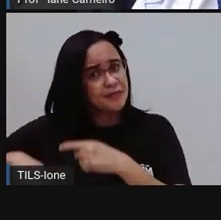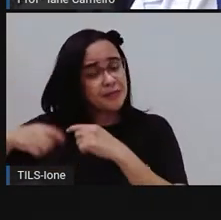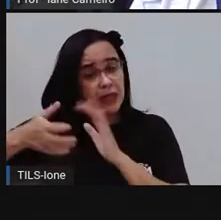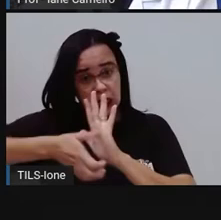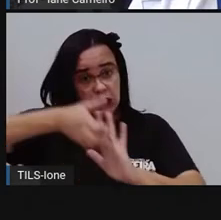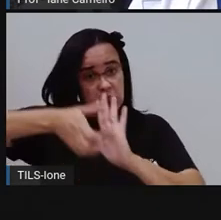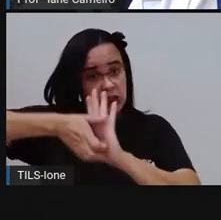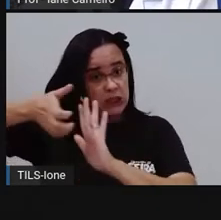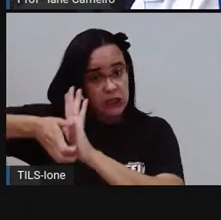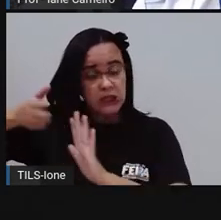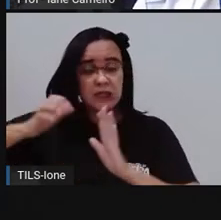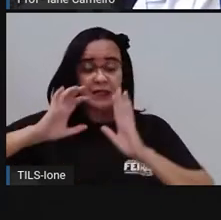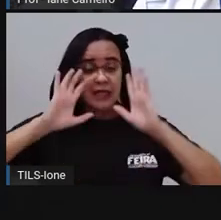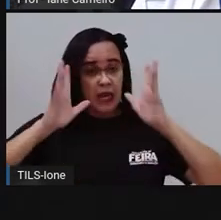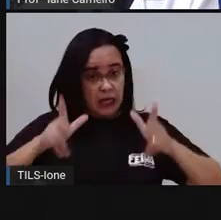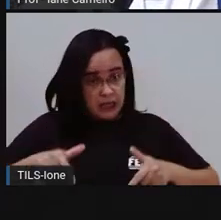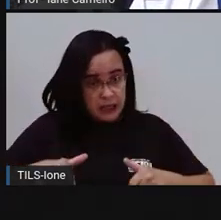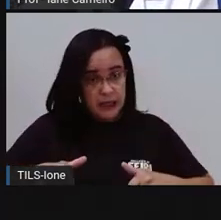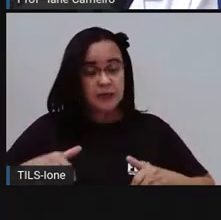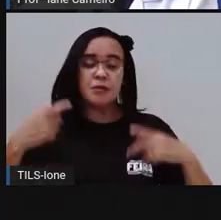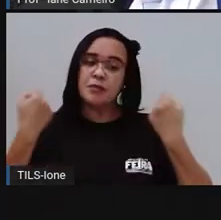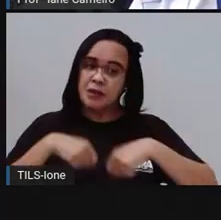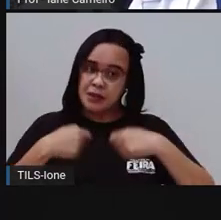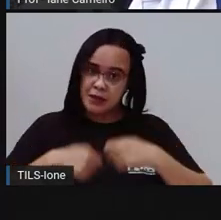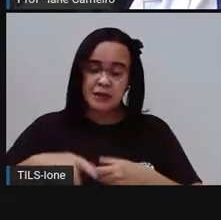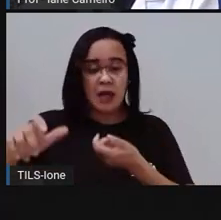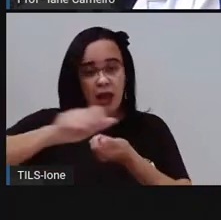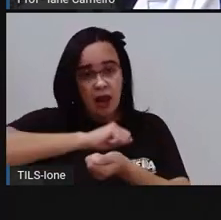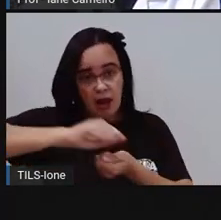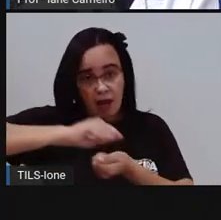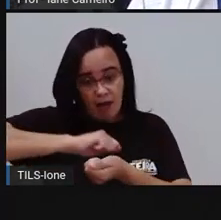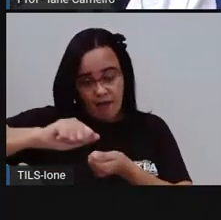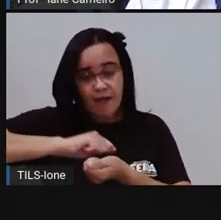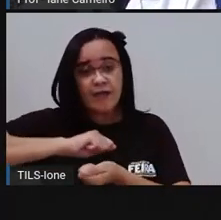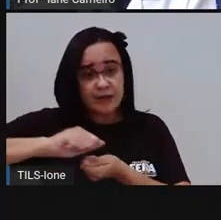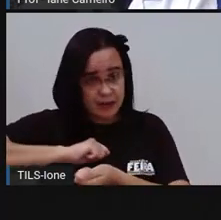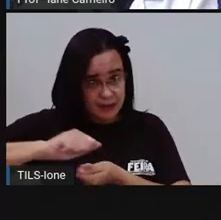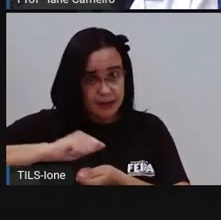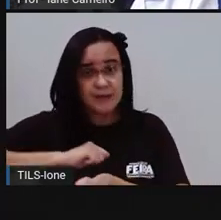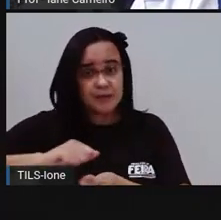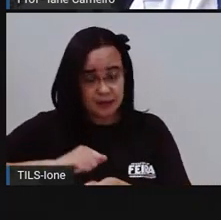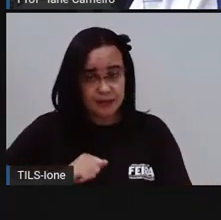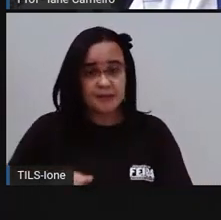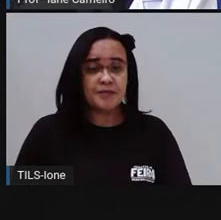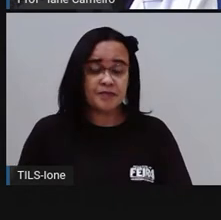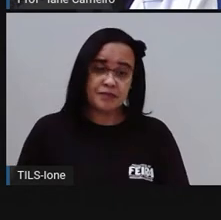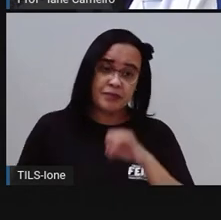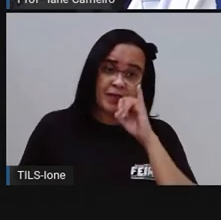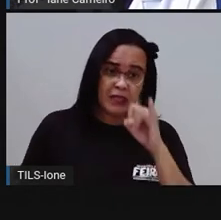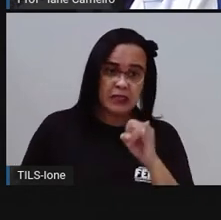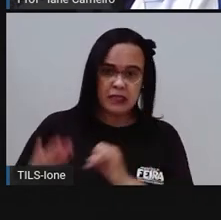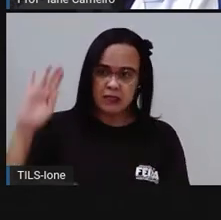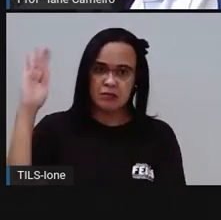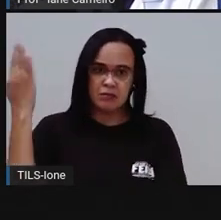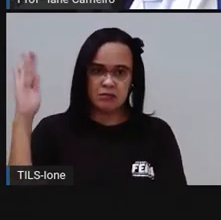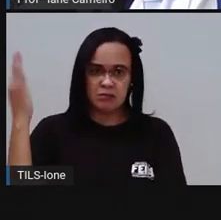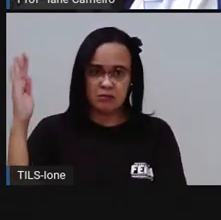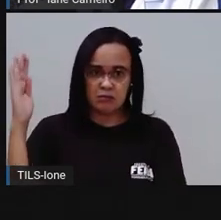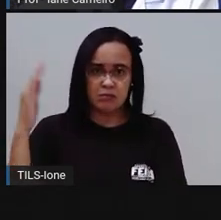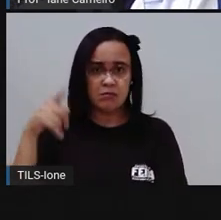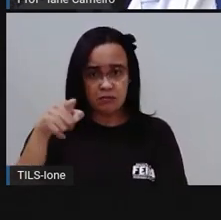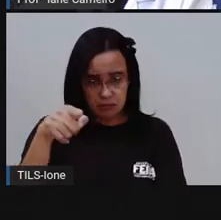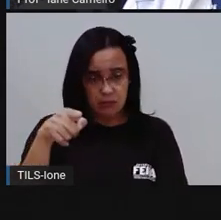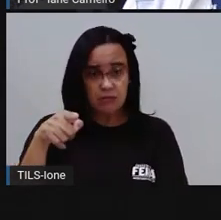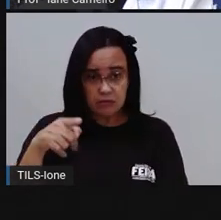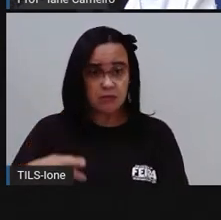tirar também esse cabelo, né? Lavar, se necessário. Se for uma escova de madeira, né? A da minha casa, por exemplo, é